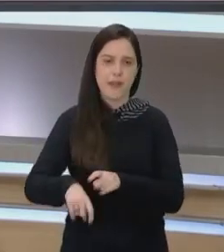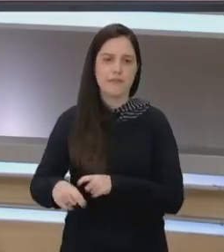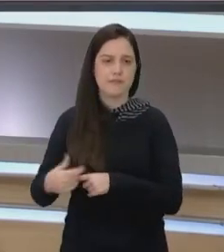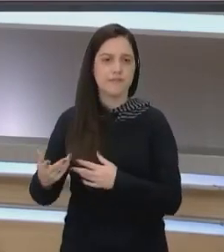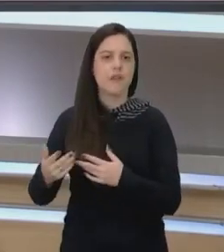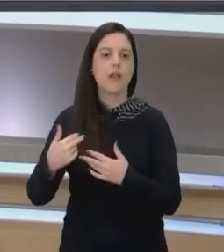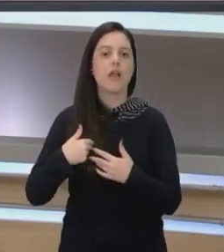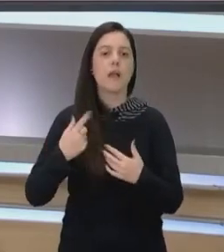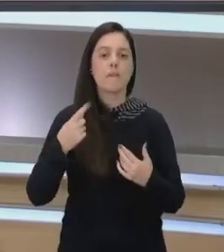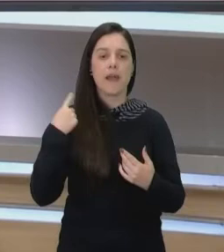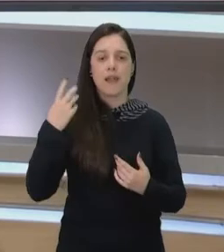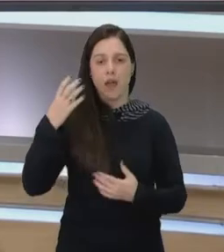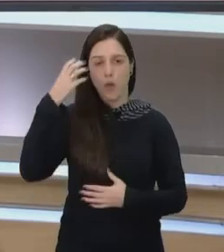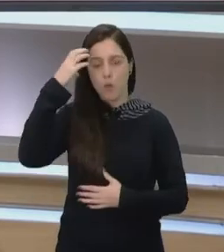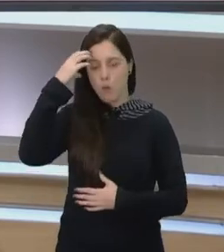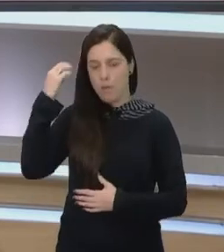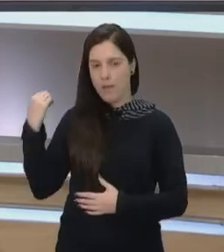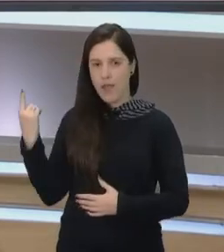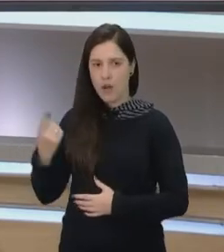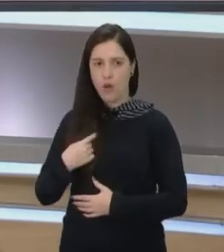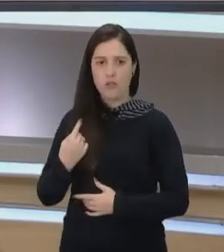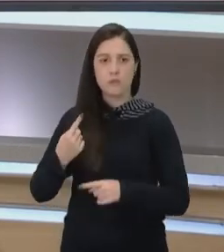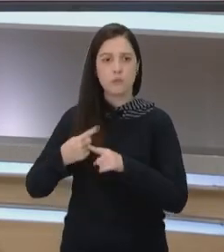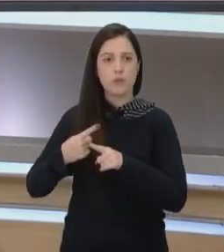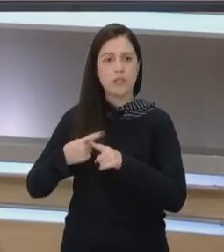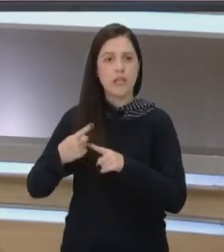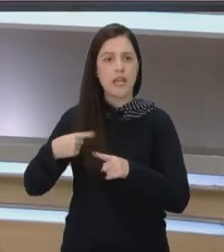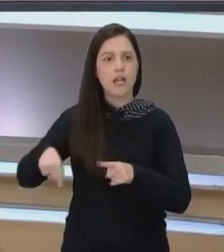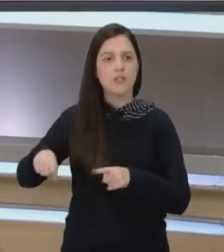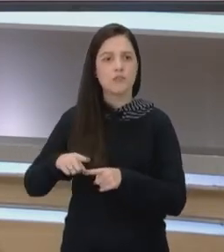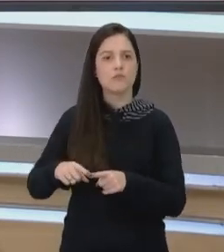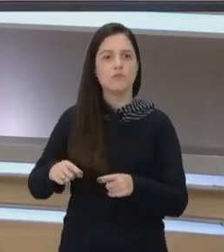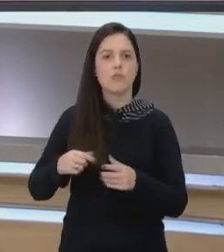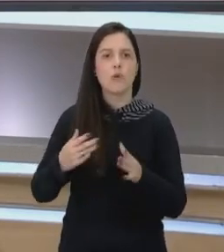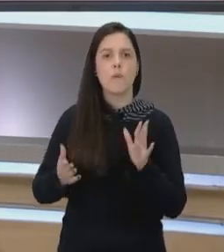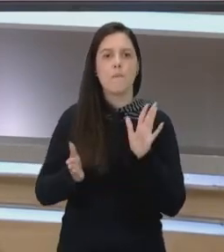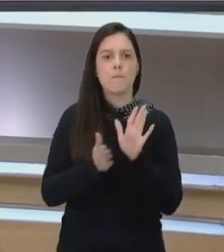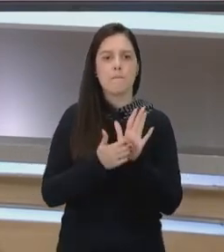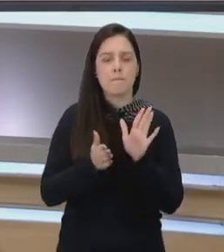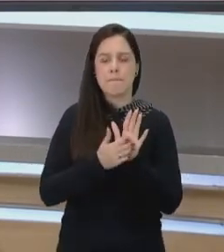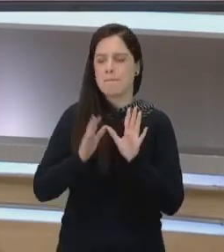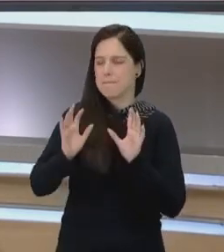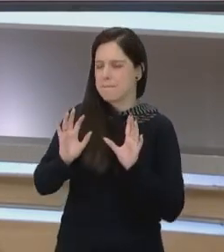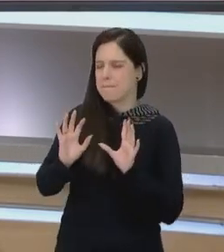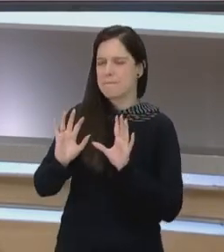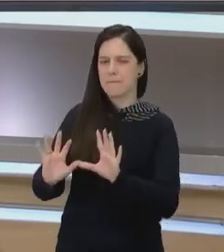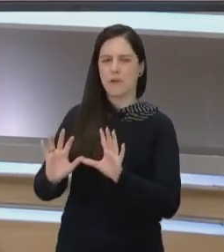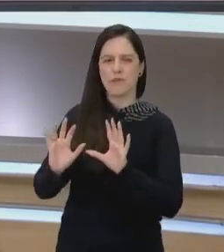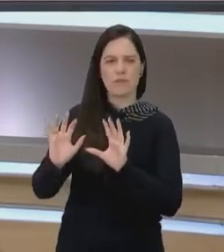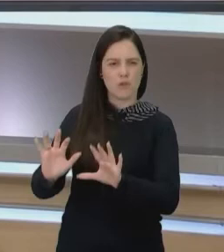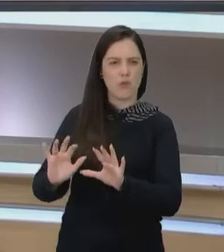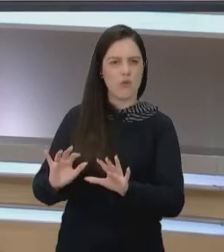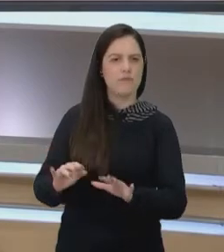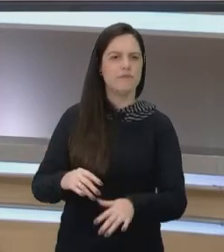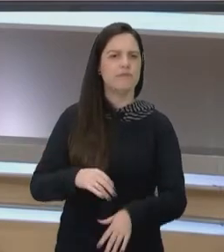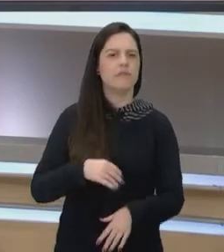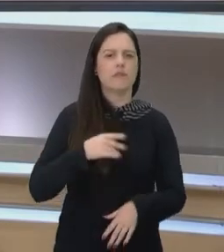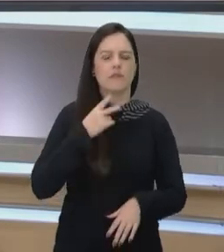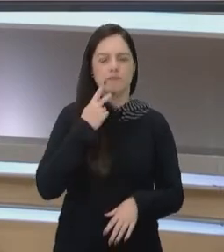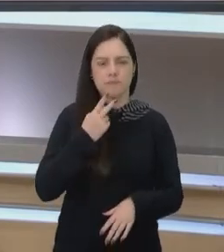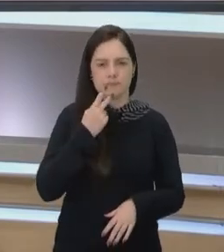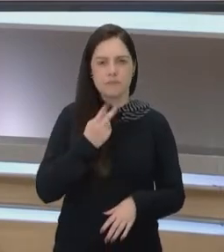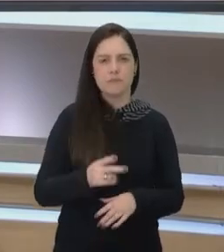a culpa é nossa, porque é a gente que provocou, seja pela roupa que a gente estava vestindo,